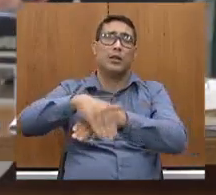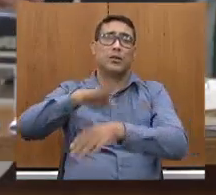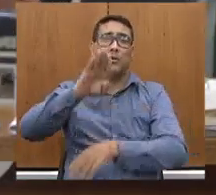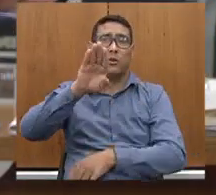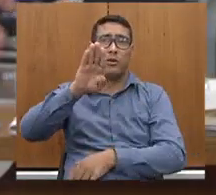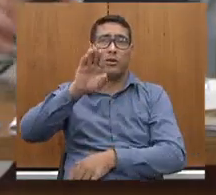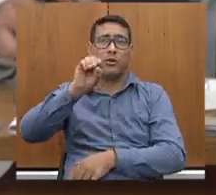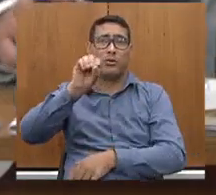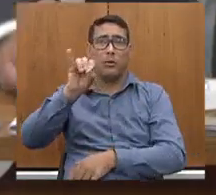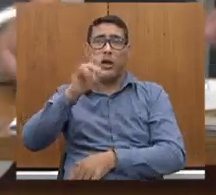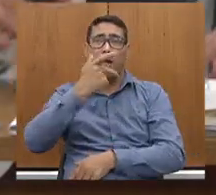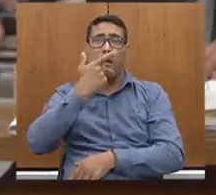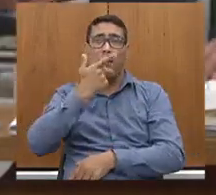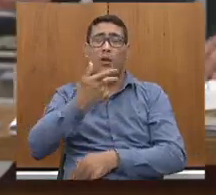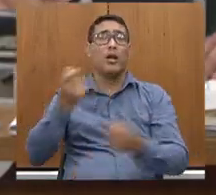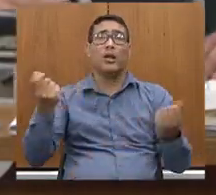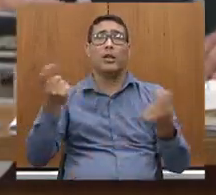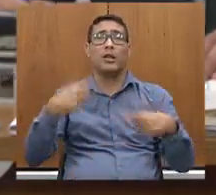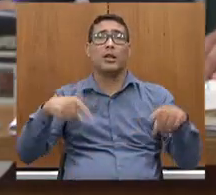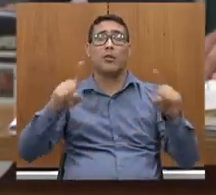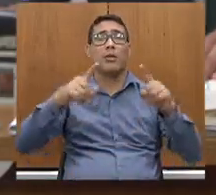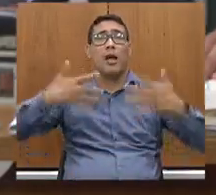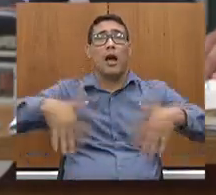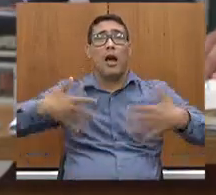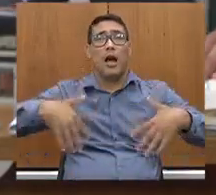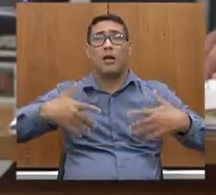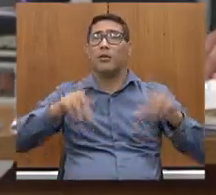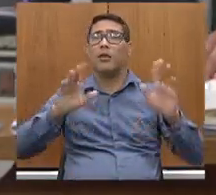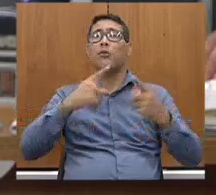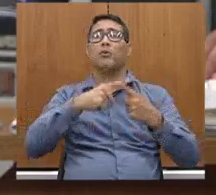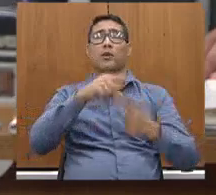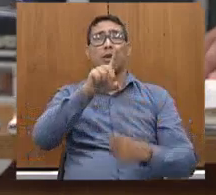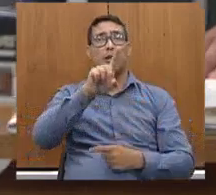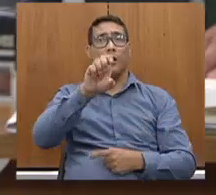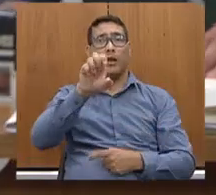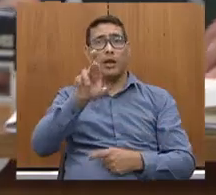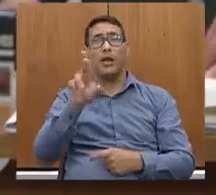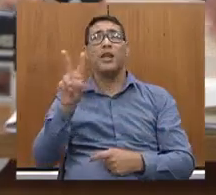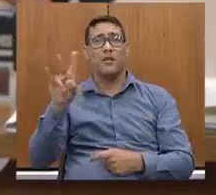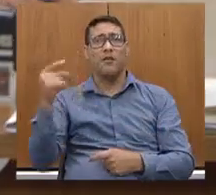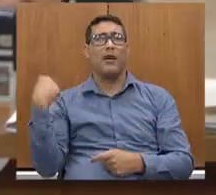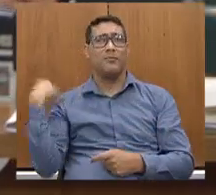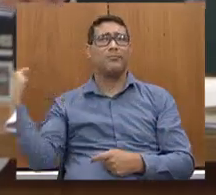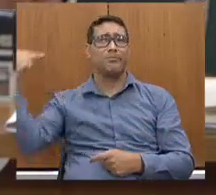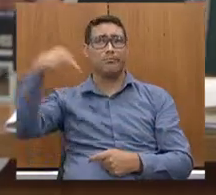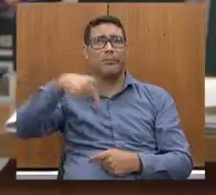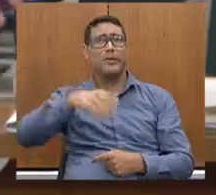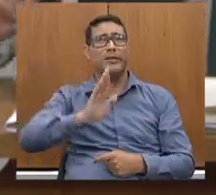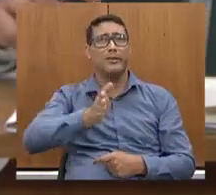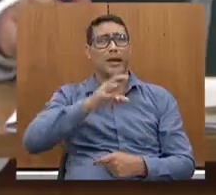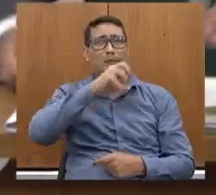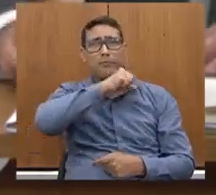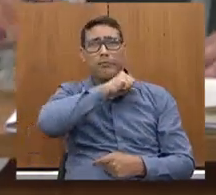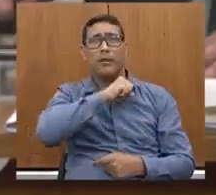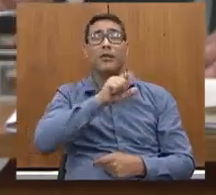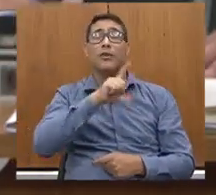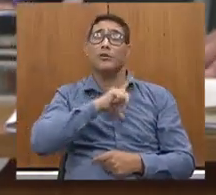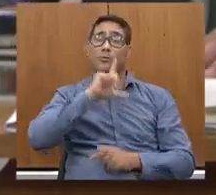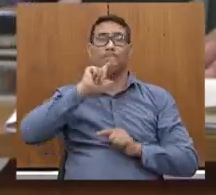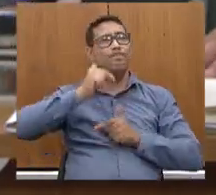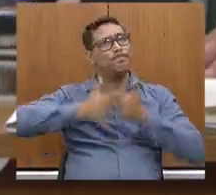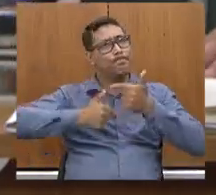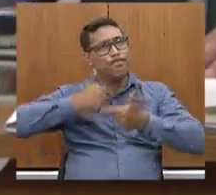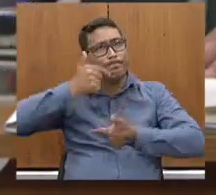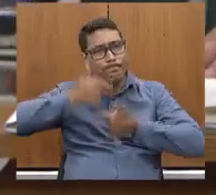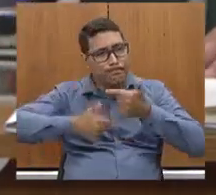Celice, não precisa apavorar, não, o DR já está chegando lá. Então, assim, esse trabalho que eu quero